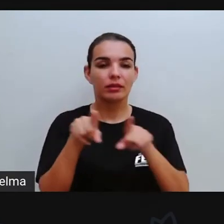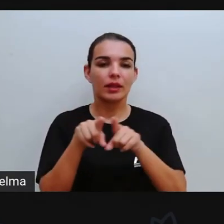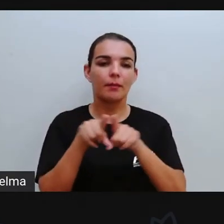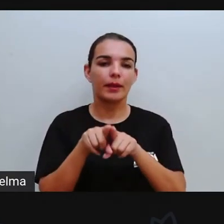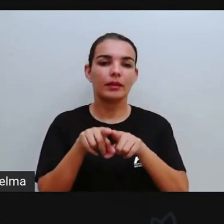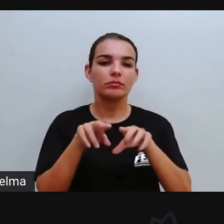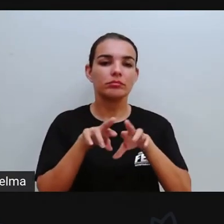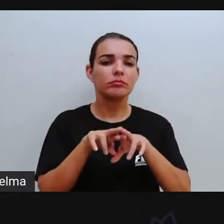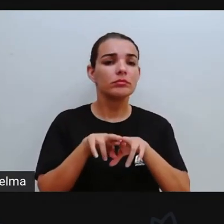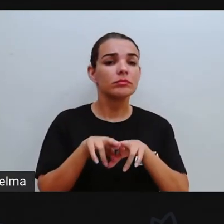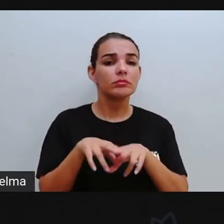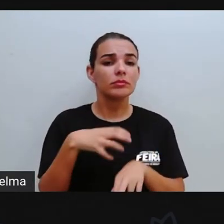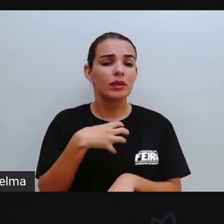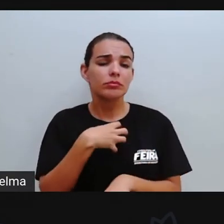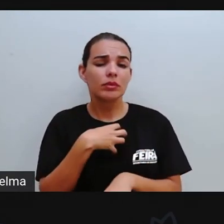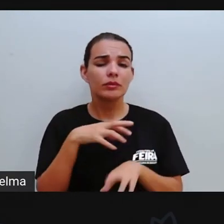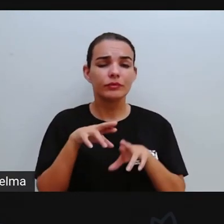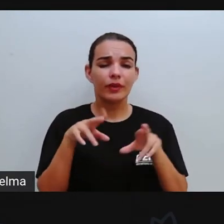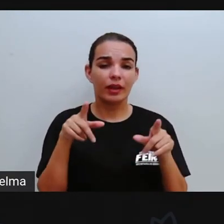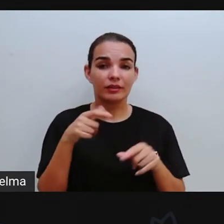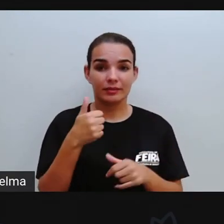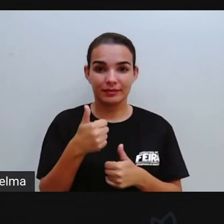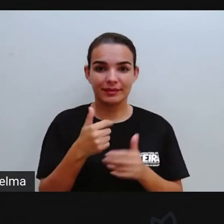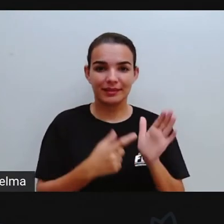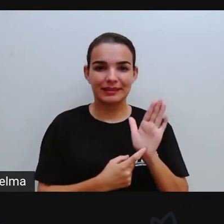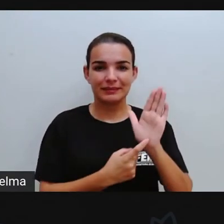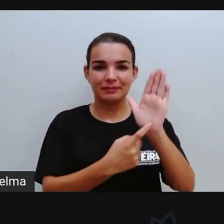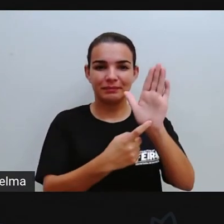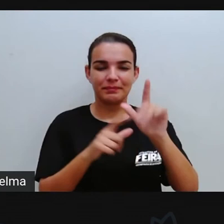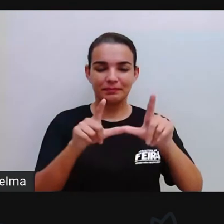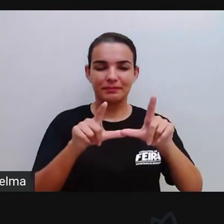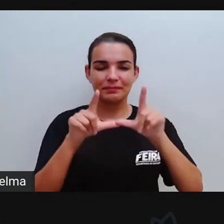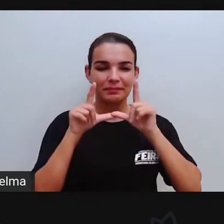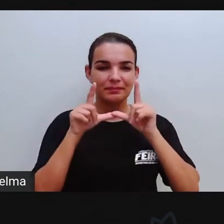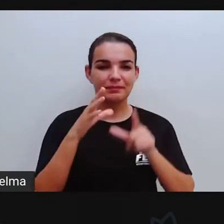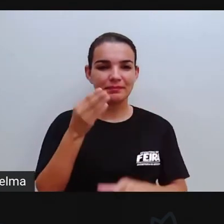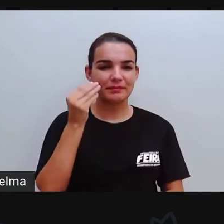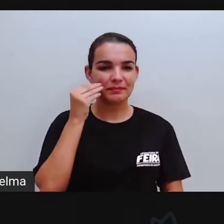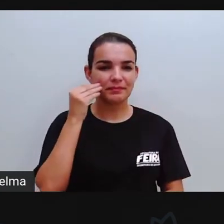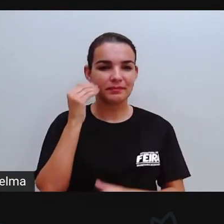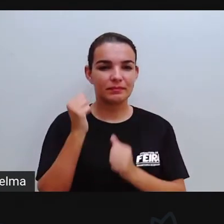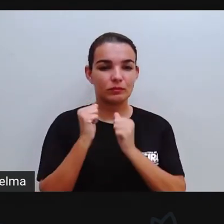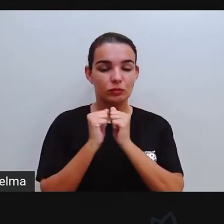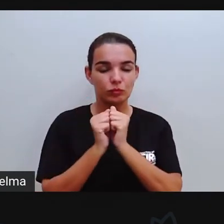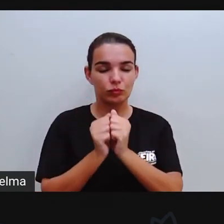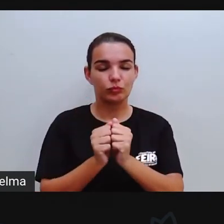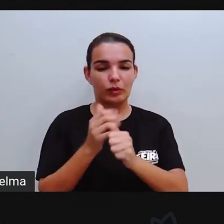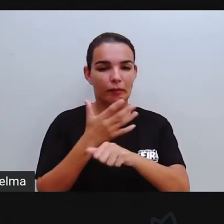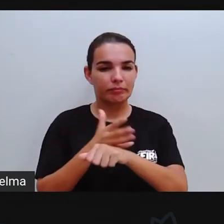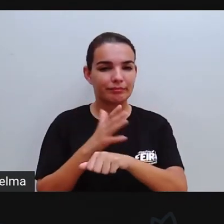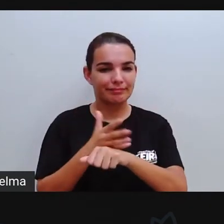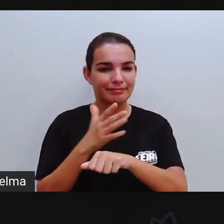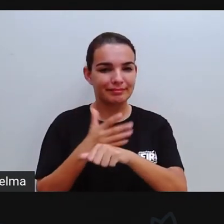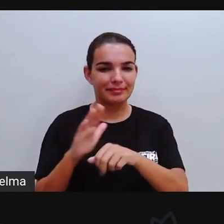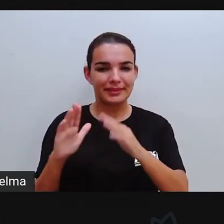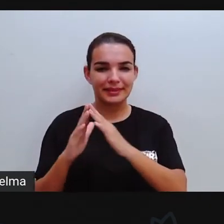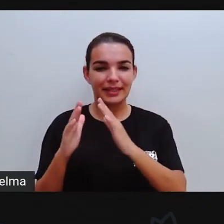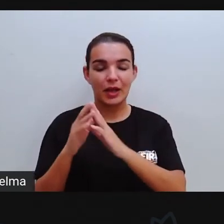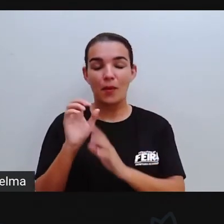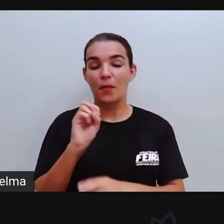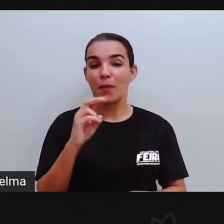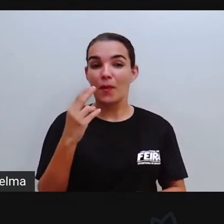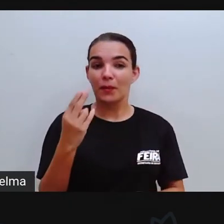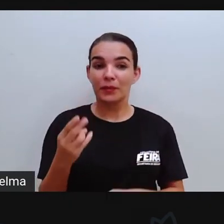maneira diferente. Vou compartilhar aqui com vocês. Vocês podem estar treinando em casa ou até